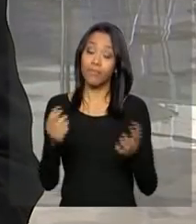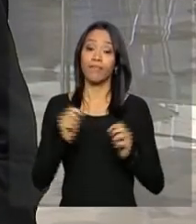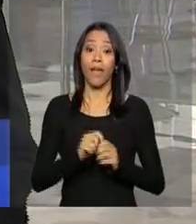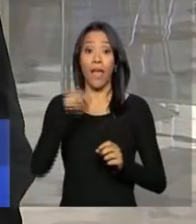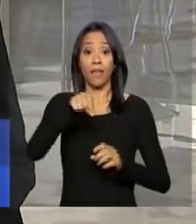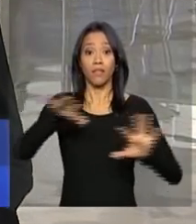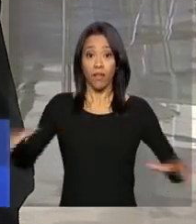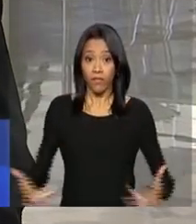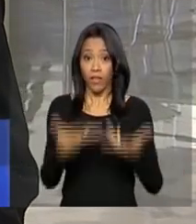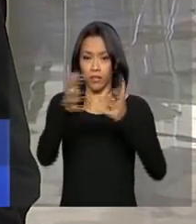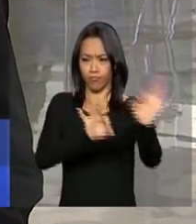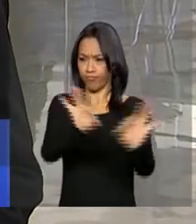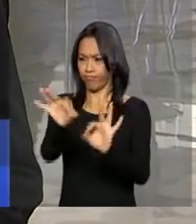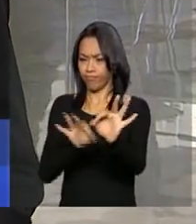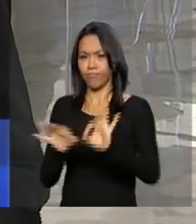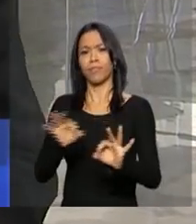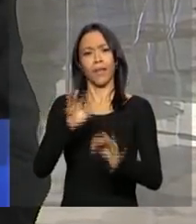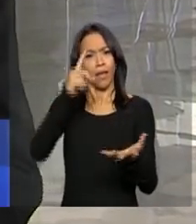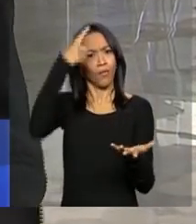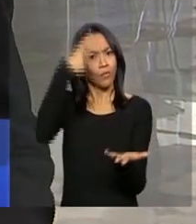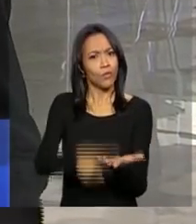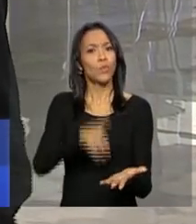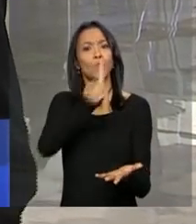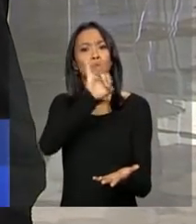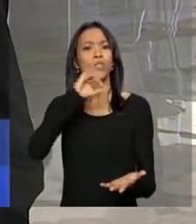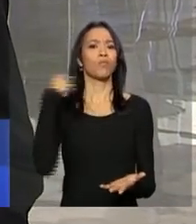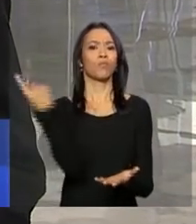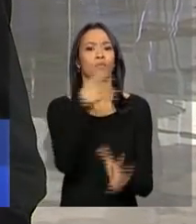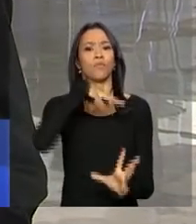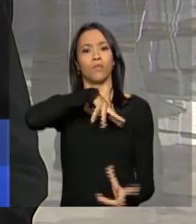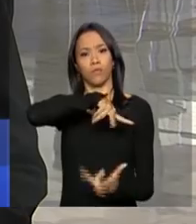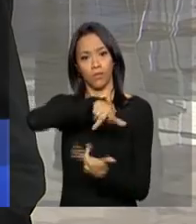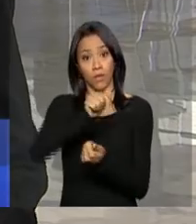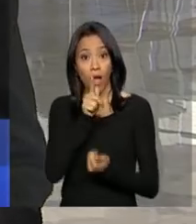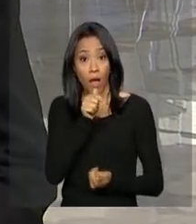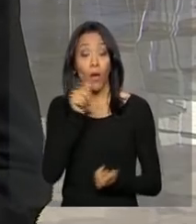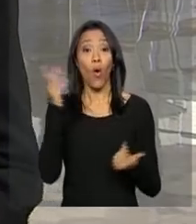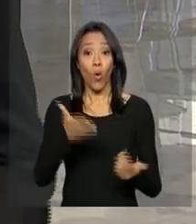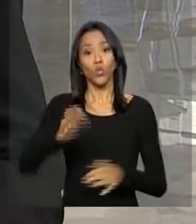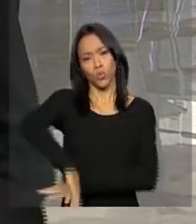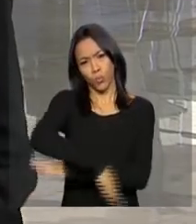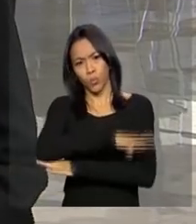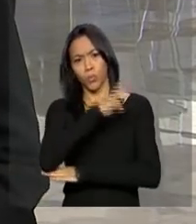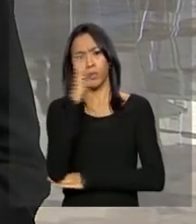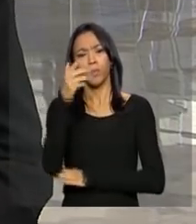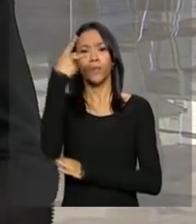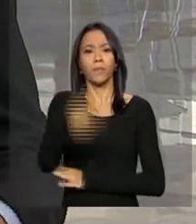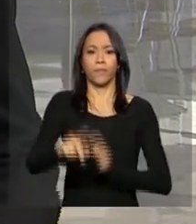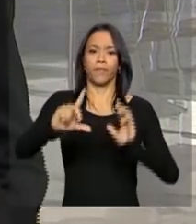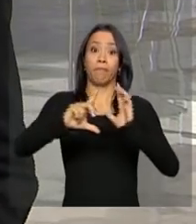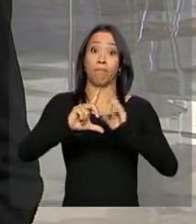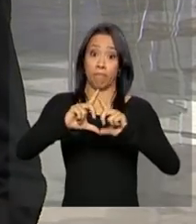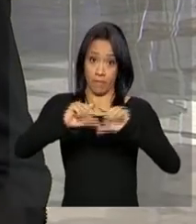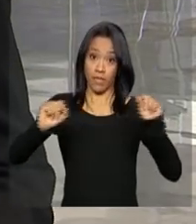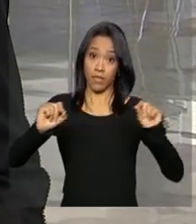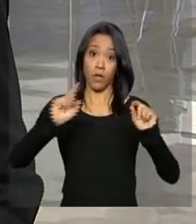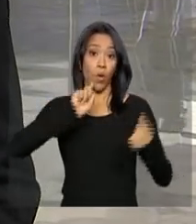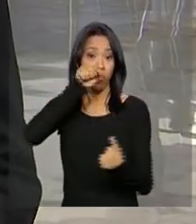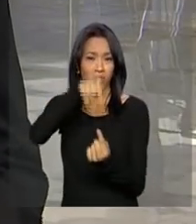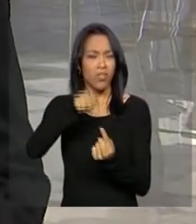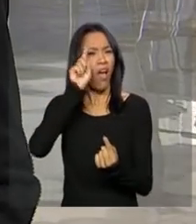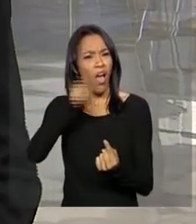Esse evento que marca o Dia Mundial da Água, ele está sendo realizado durante todo o dia de hoje aqui em Brasília. A ideia é propor uma